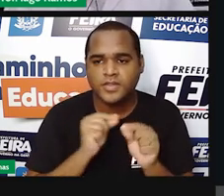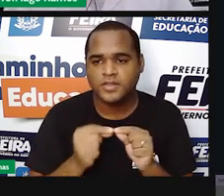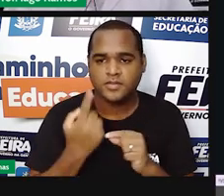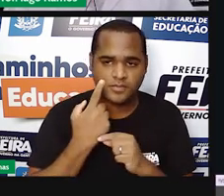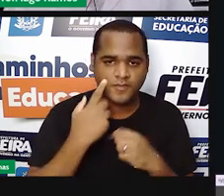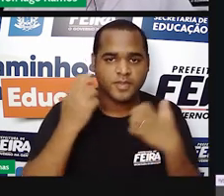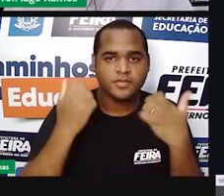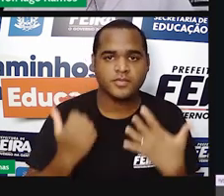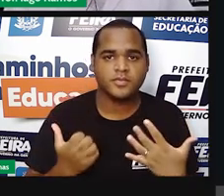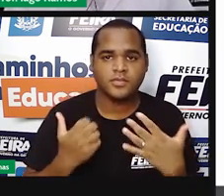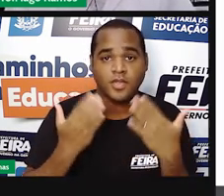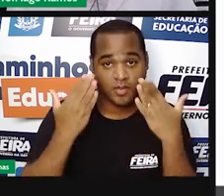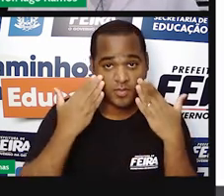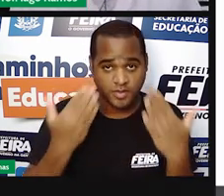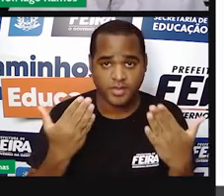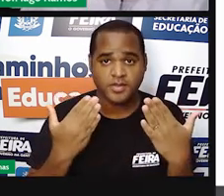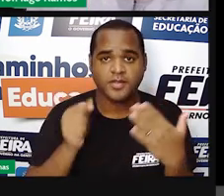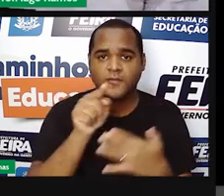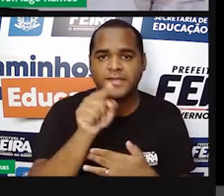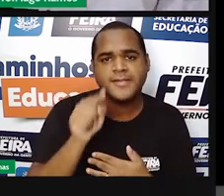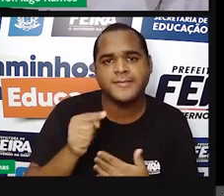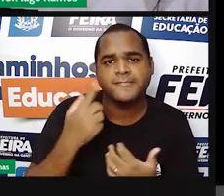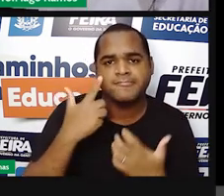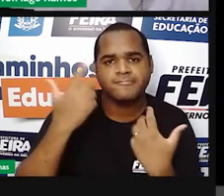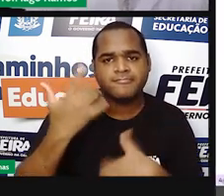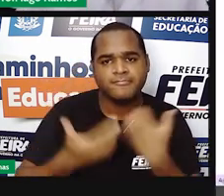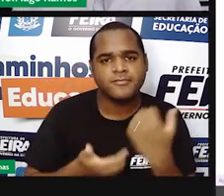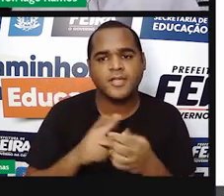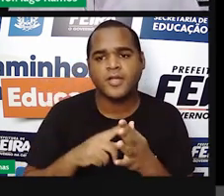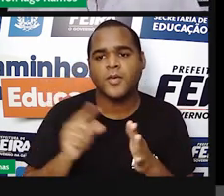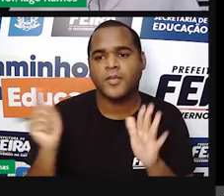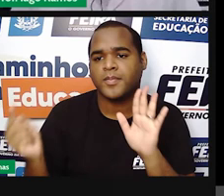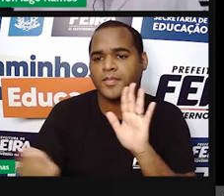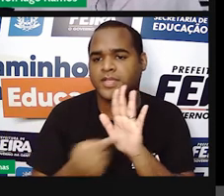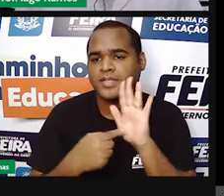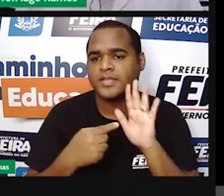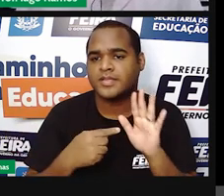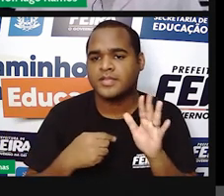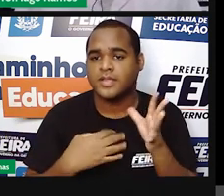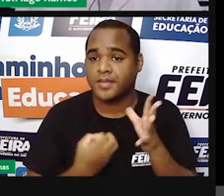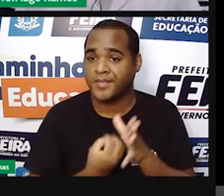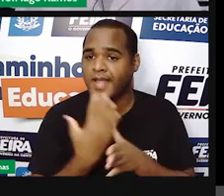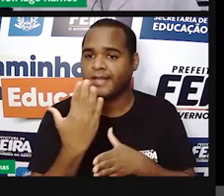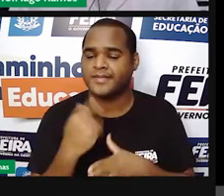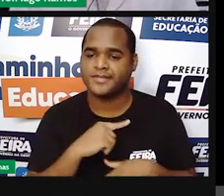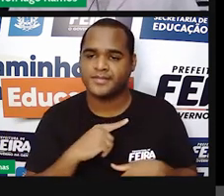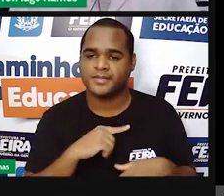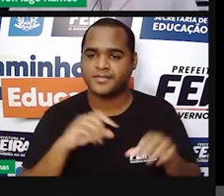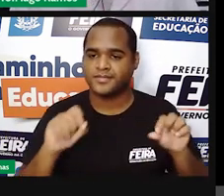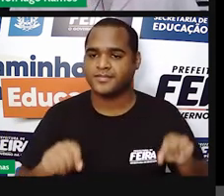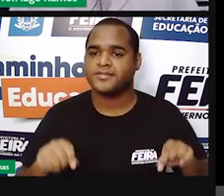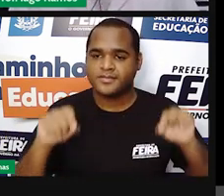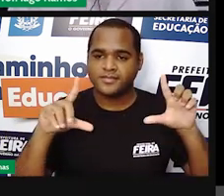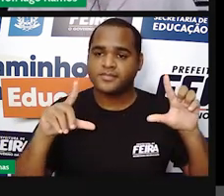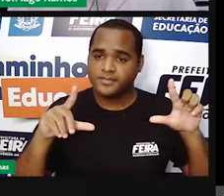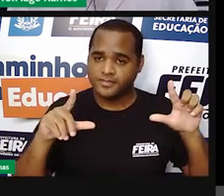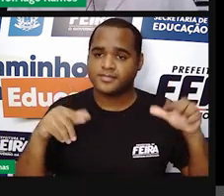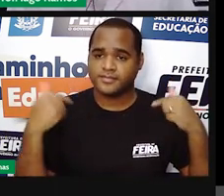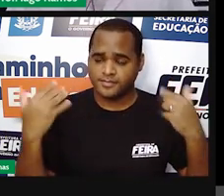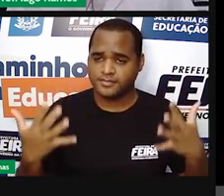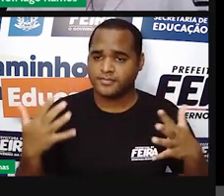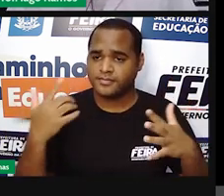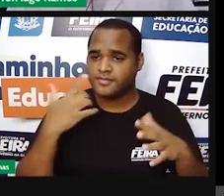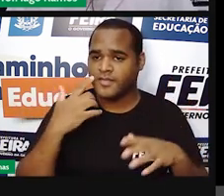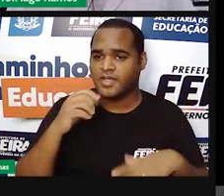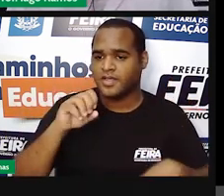e eu vou mostrar para você clicando aqui, quando você clicar, vai aparecer esta tela e basta você dar